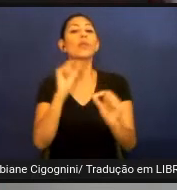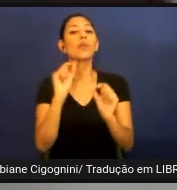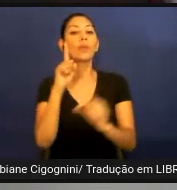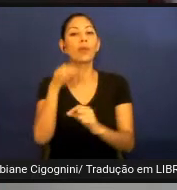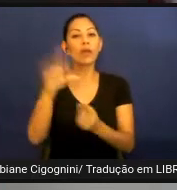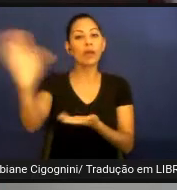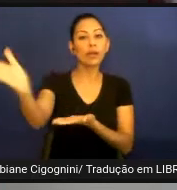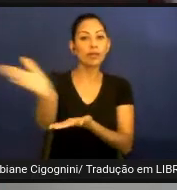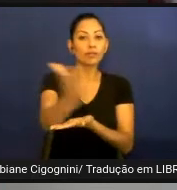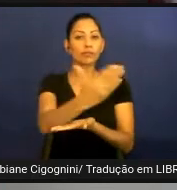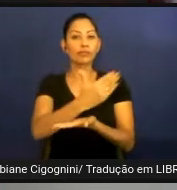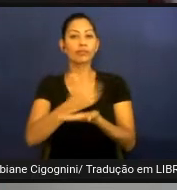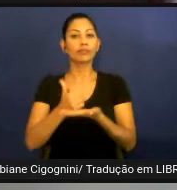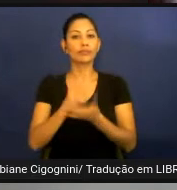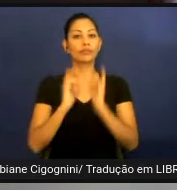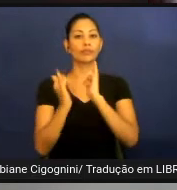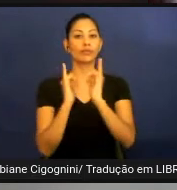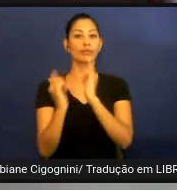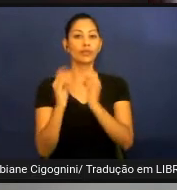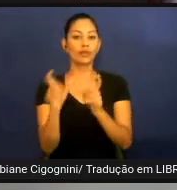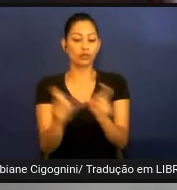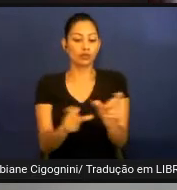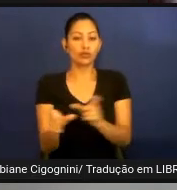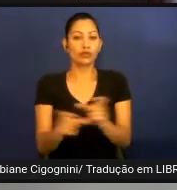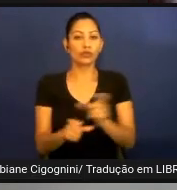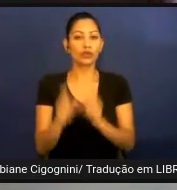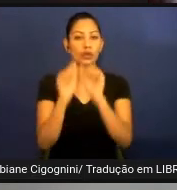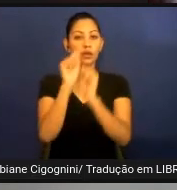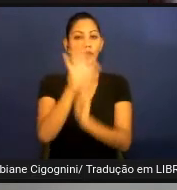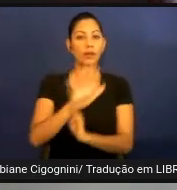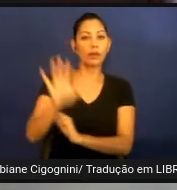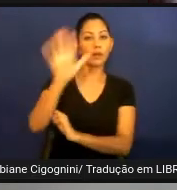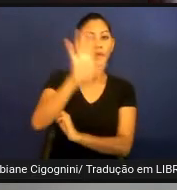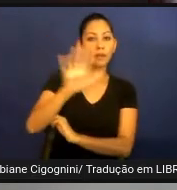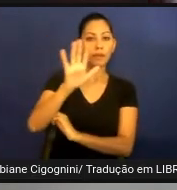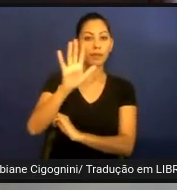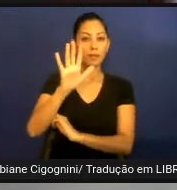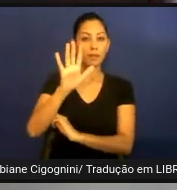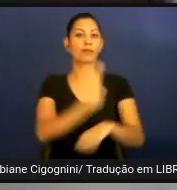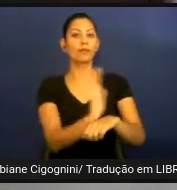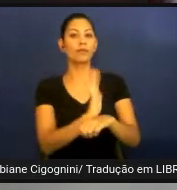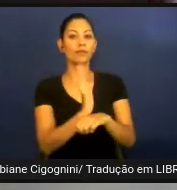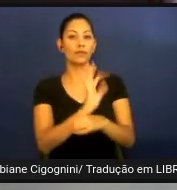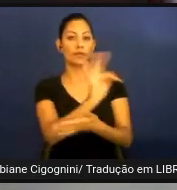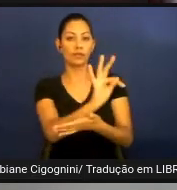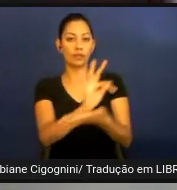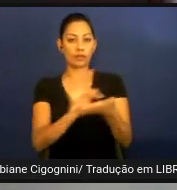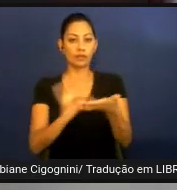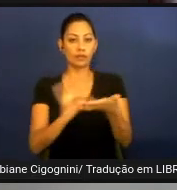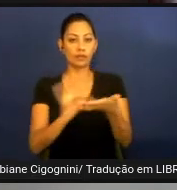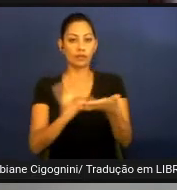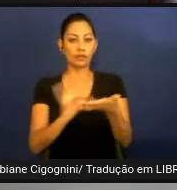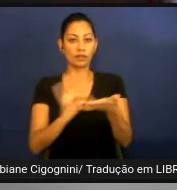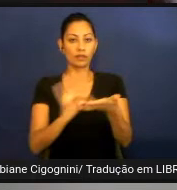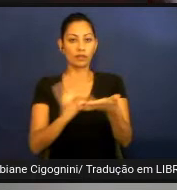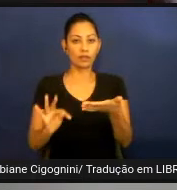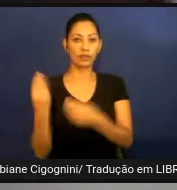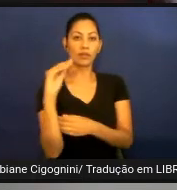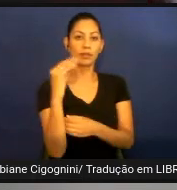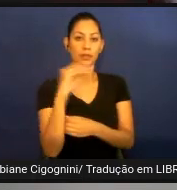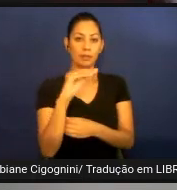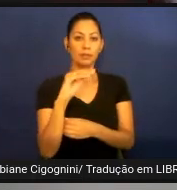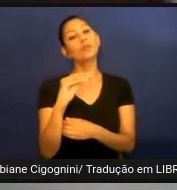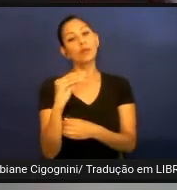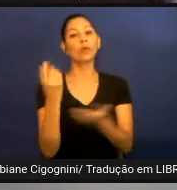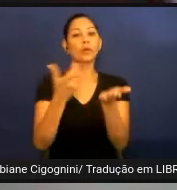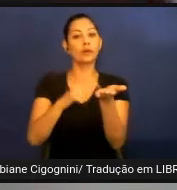forma de jogos, imagens, vídeos, textos e aplicações, a fim de reduzir as barreiras de ensino-aprendizagem. Os